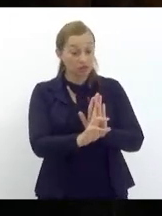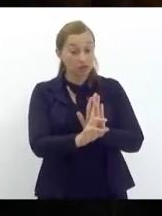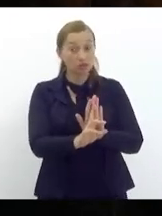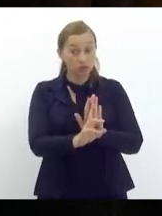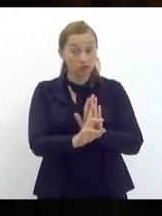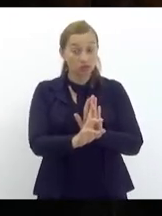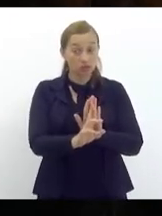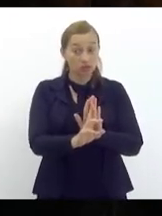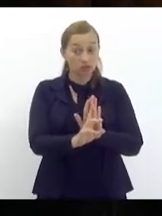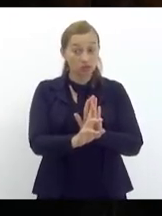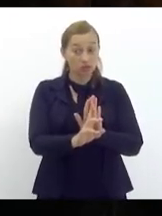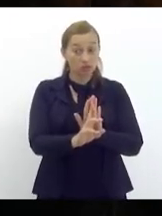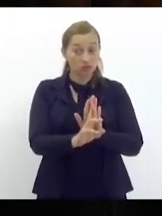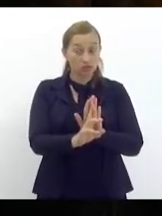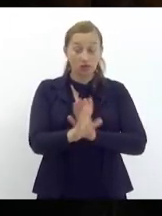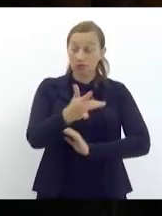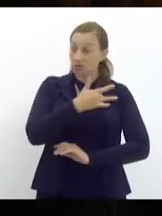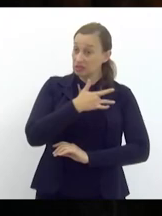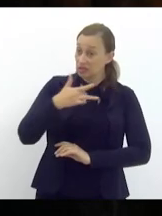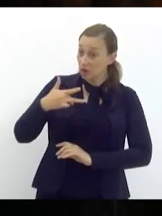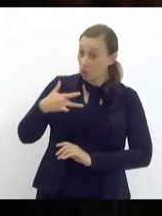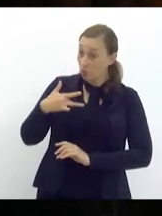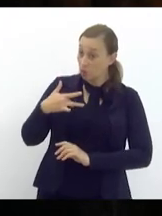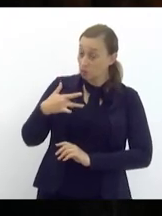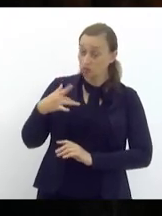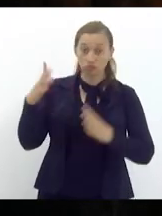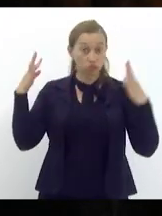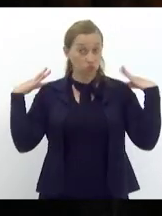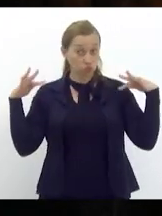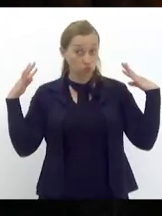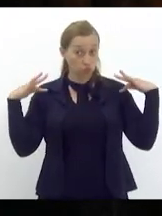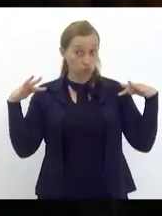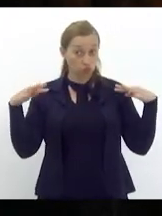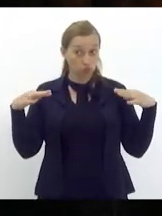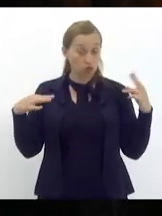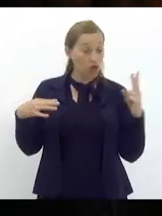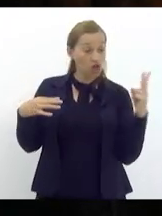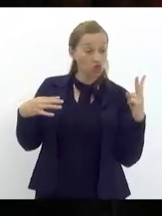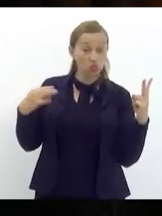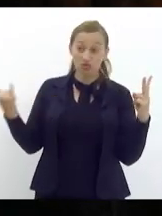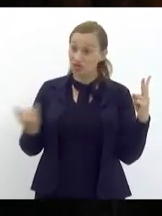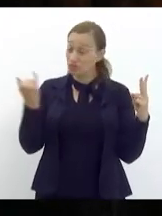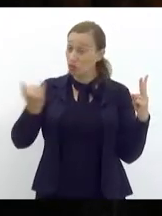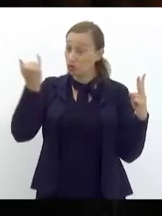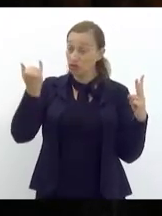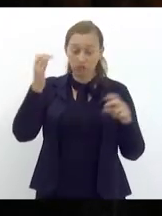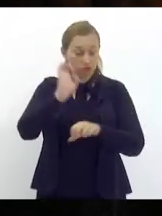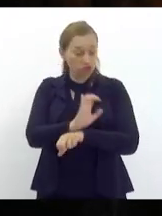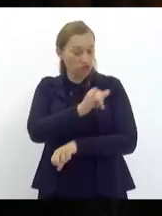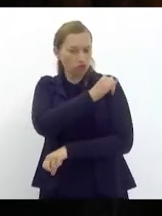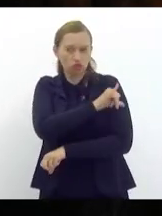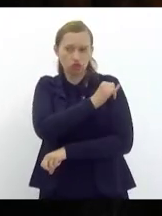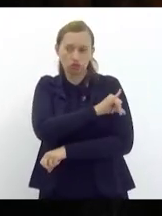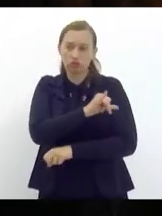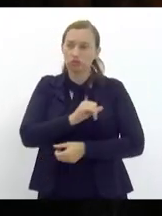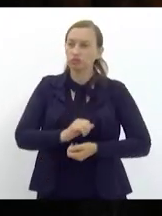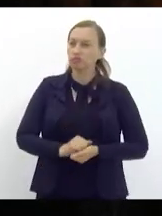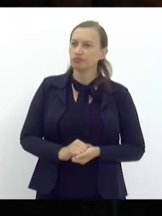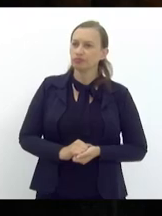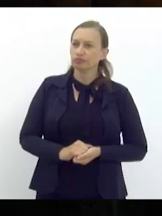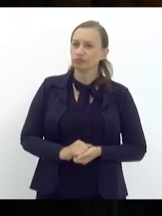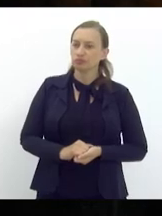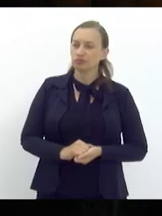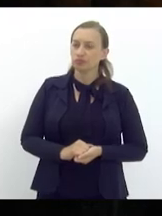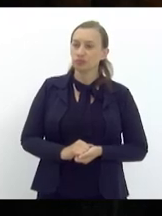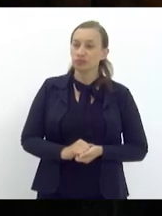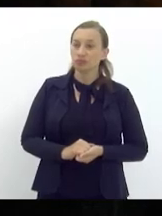a da saúde e do turismo tão importante para o estado do Rio de Janeiro estão